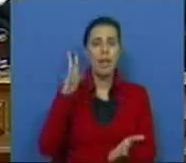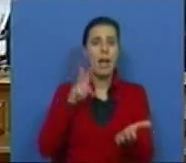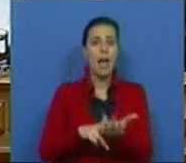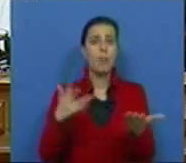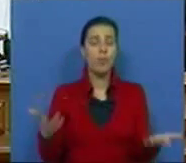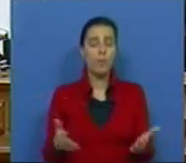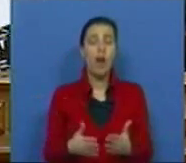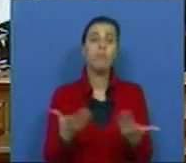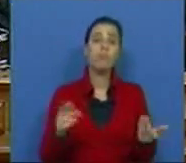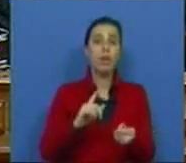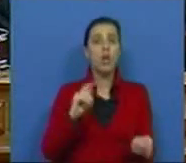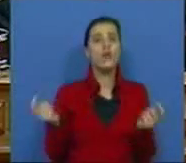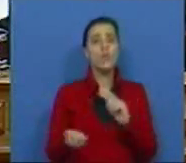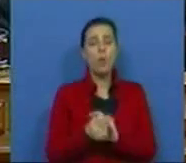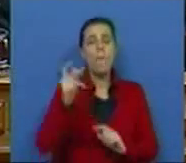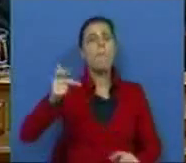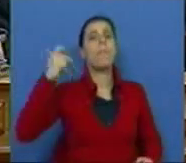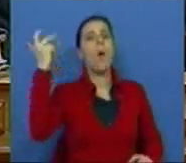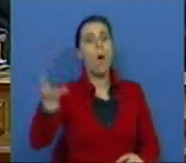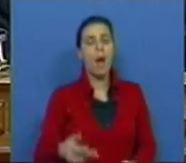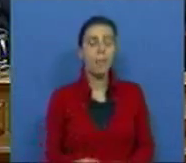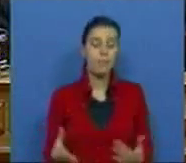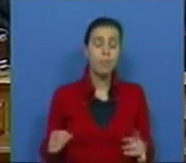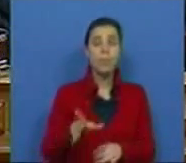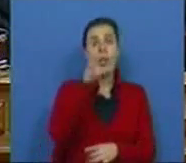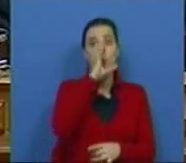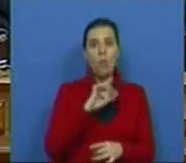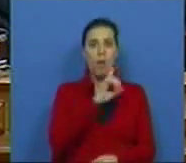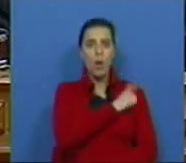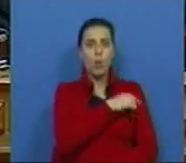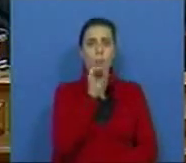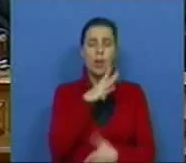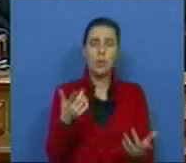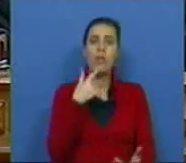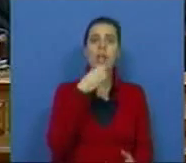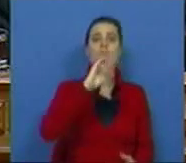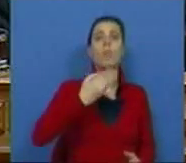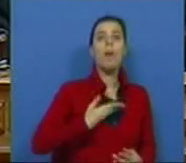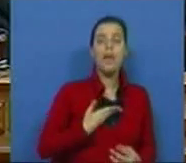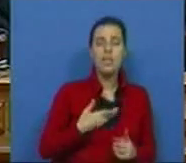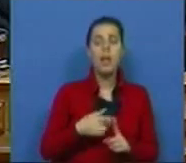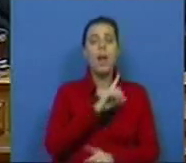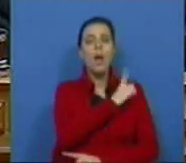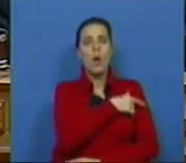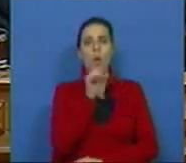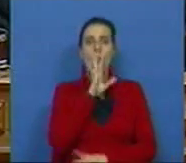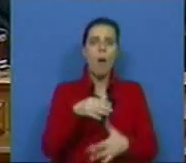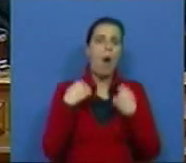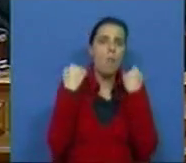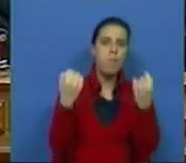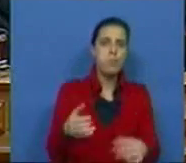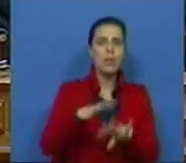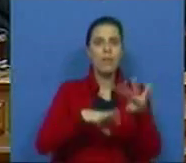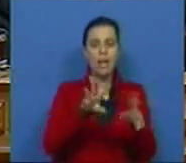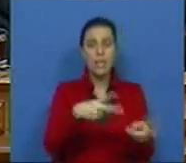aprovada? Que as mudanças serão só para o ano. Este Governo é incompetente, disse o PSD. O incompetente, incapaz de